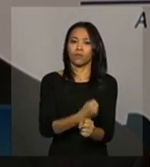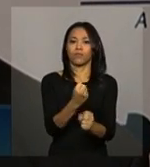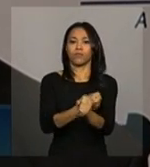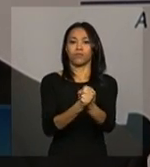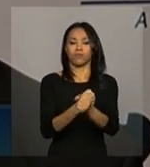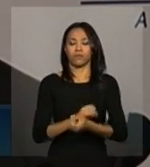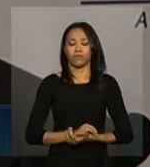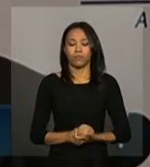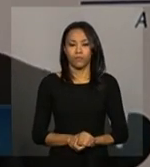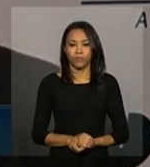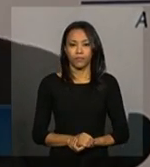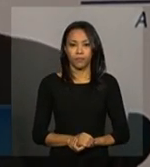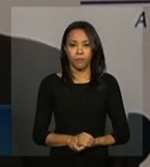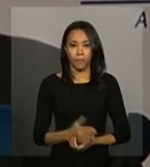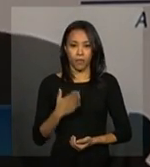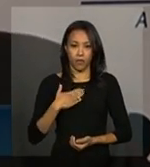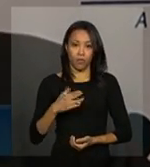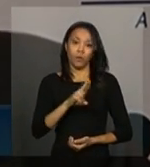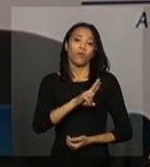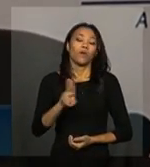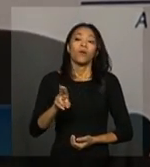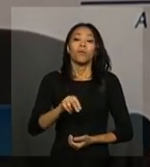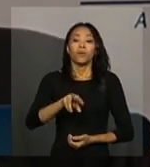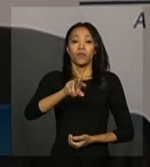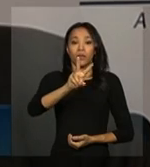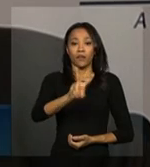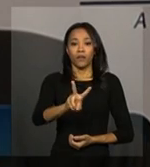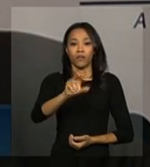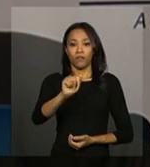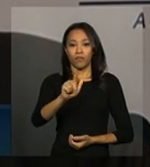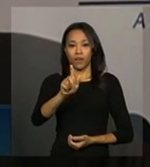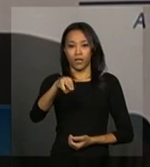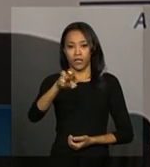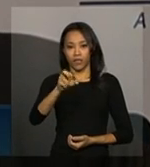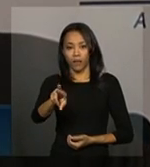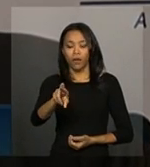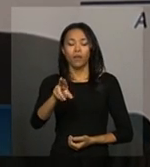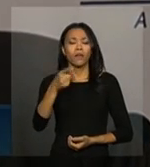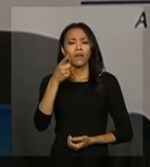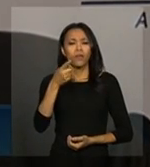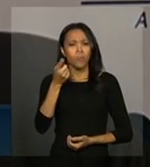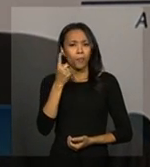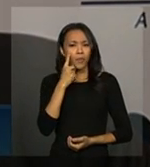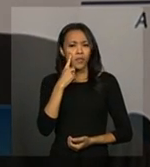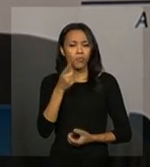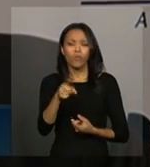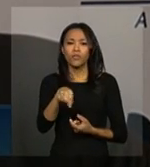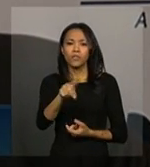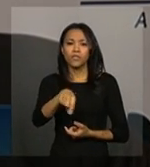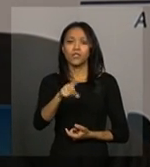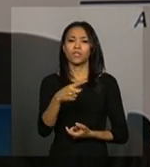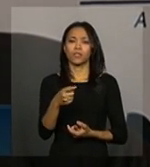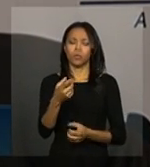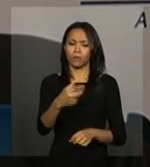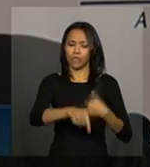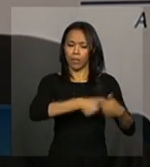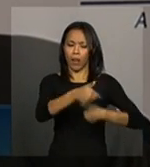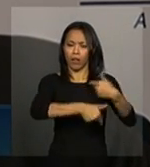José Wagner, do Jornal da Energia, quanto à taxa de retorno que vocês estão trabalhando nesse